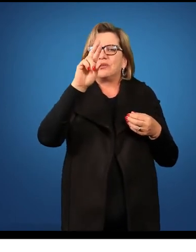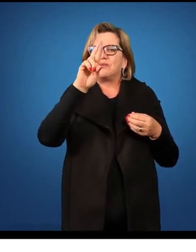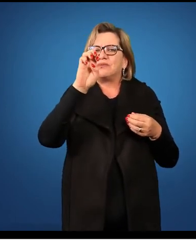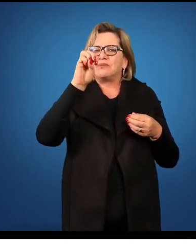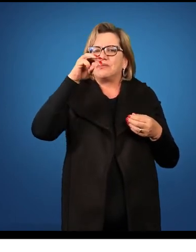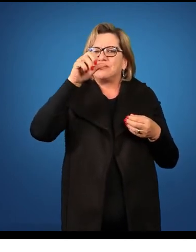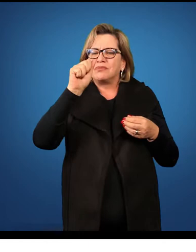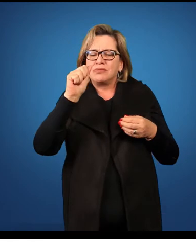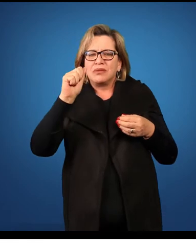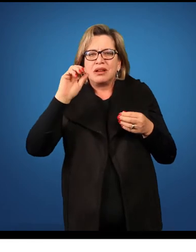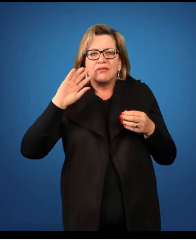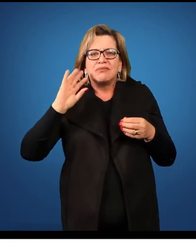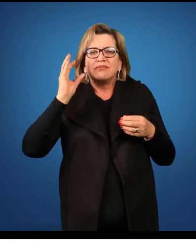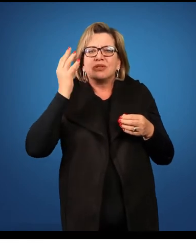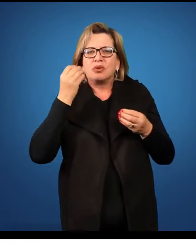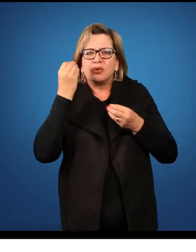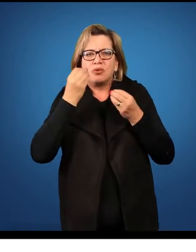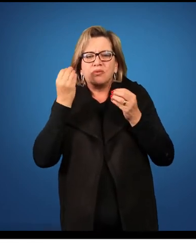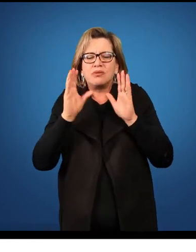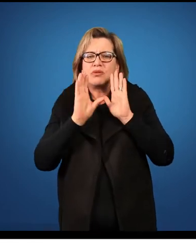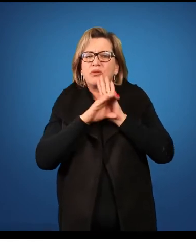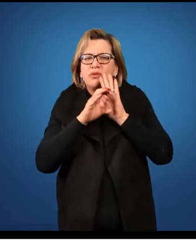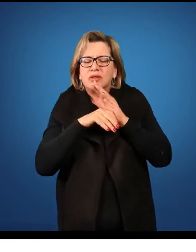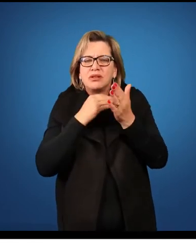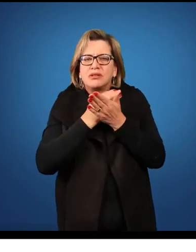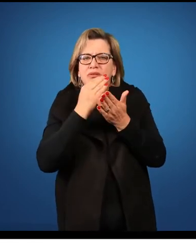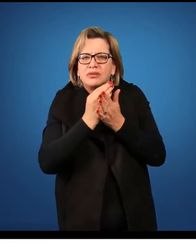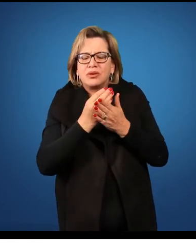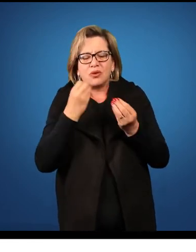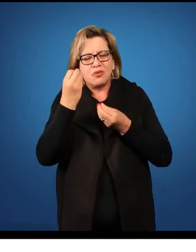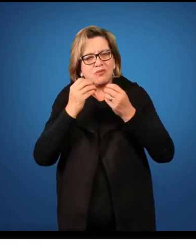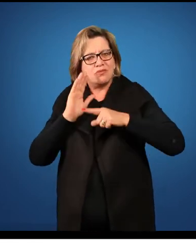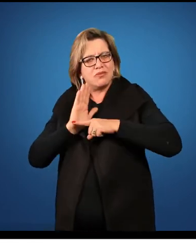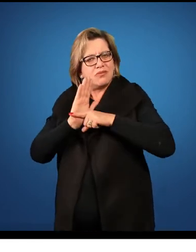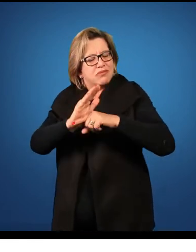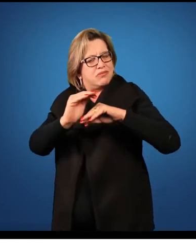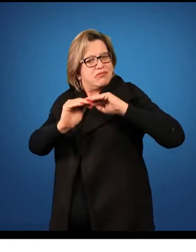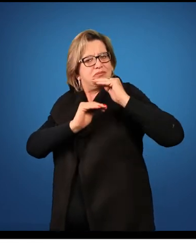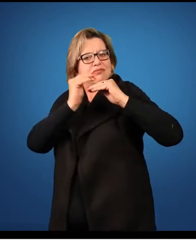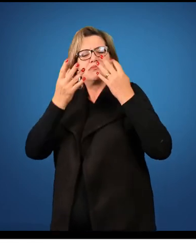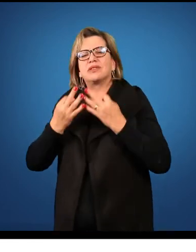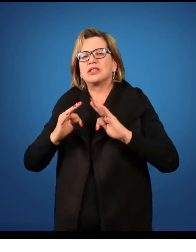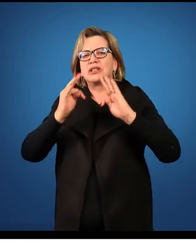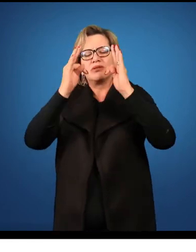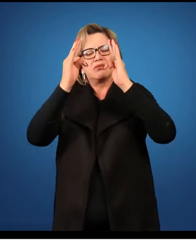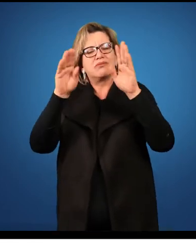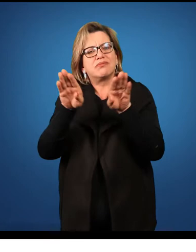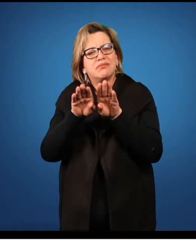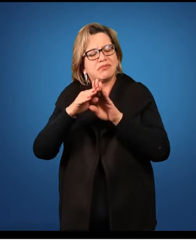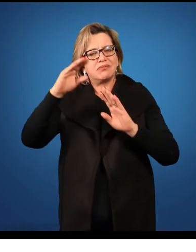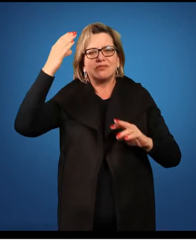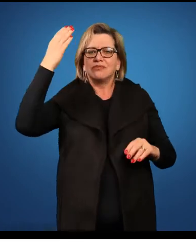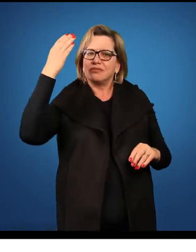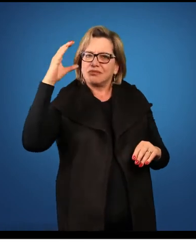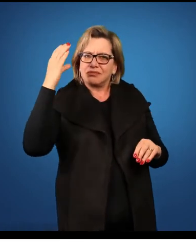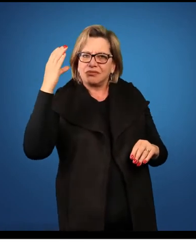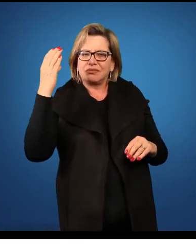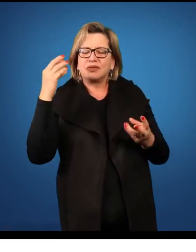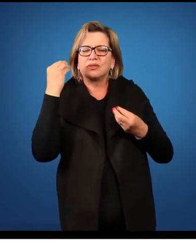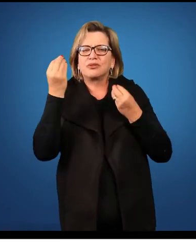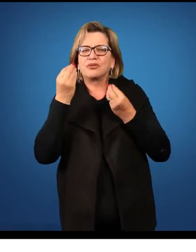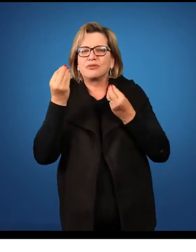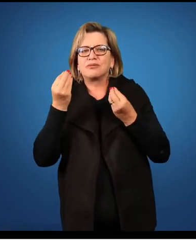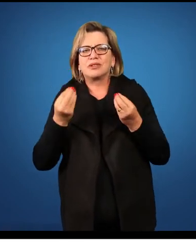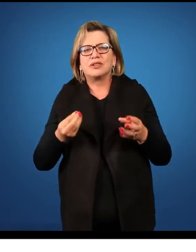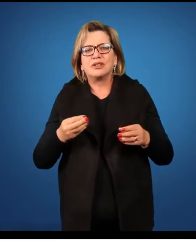desenvolvido. Como que aquele teorema auxiliou no avanço da tecnologia, no avanço da ciência, a partir daquele determinado